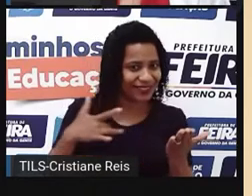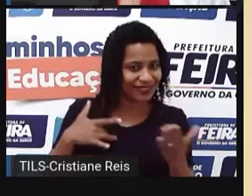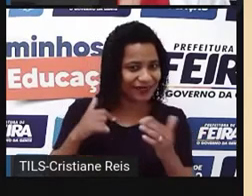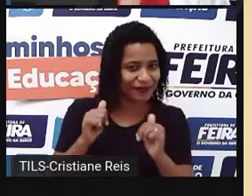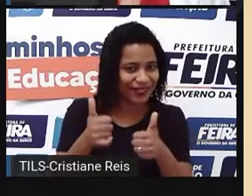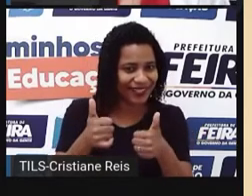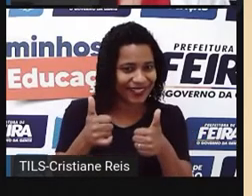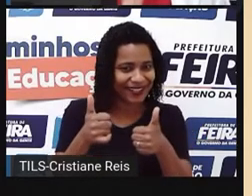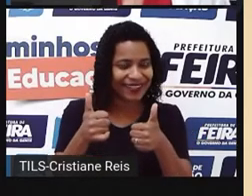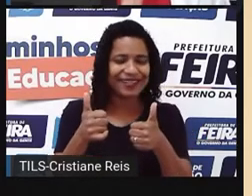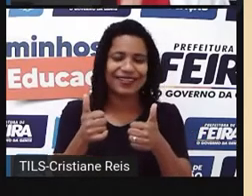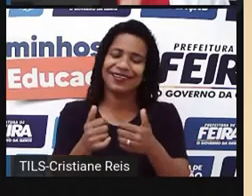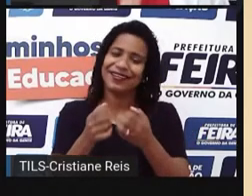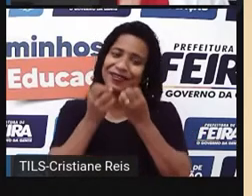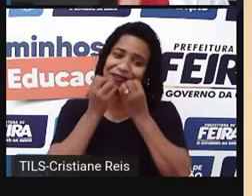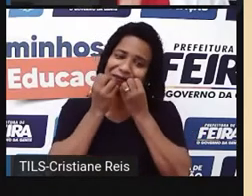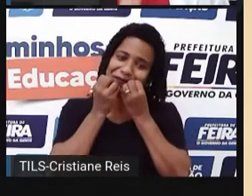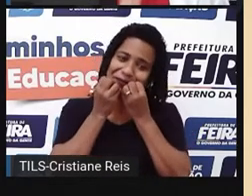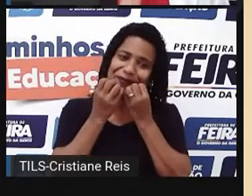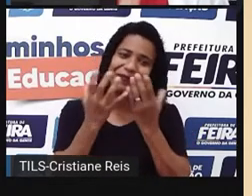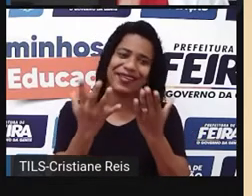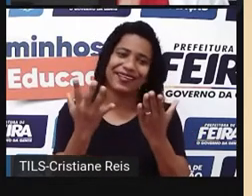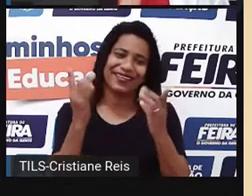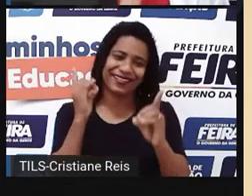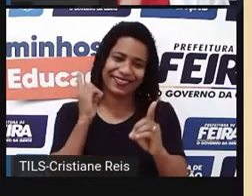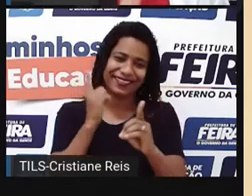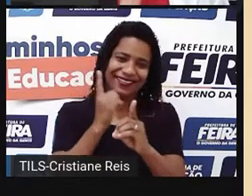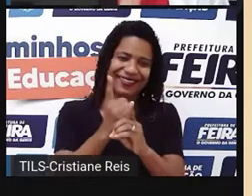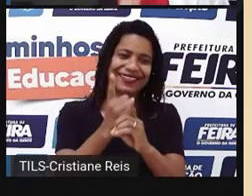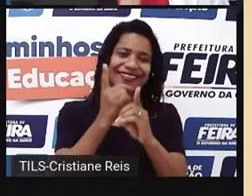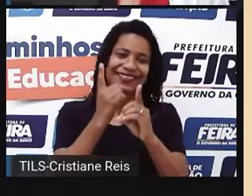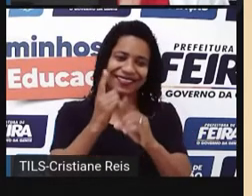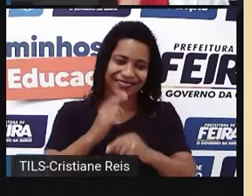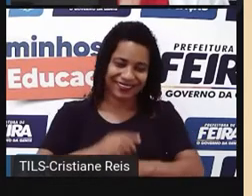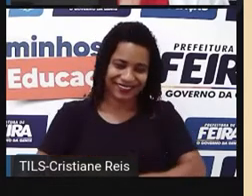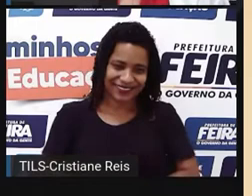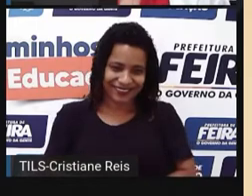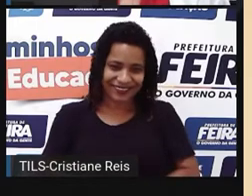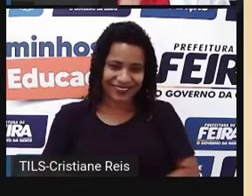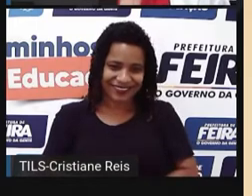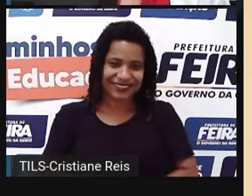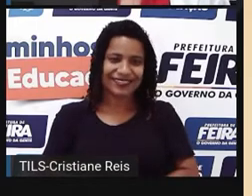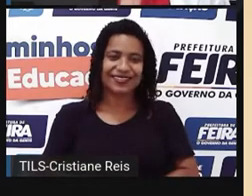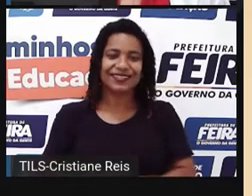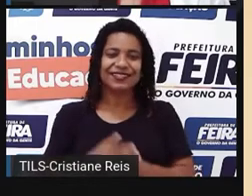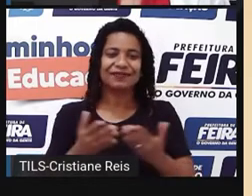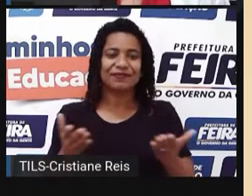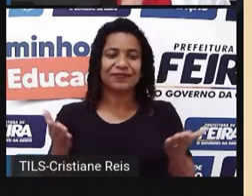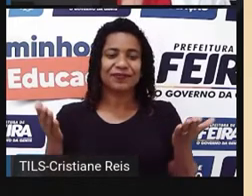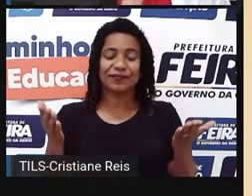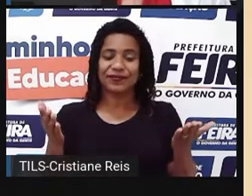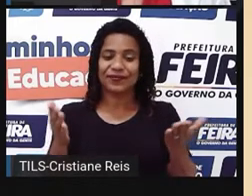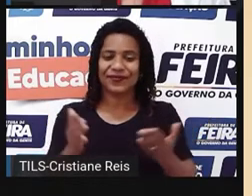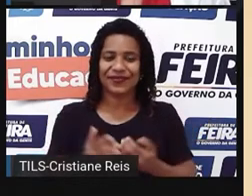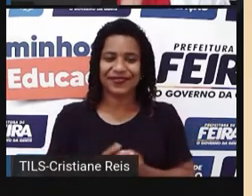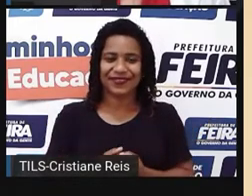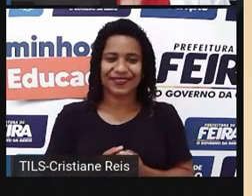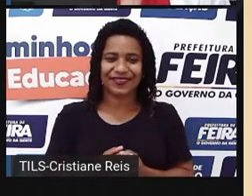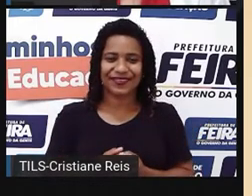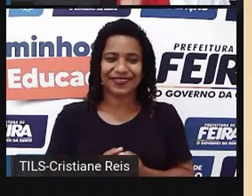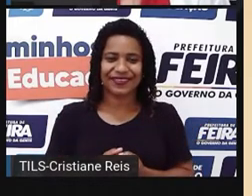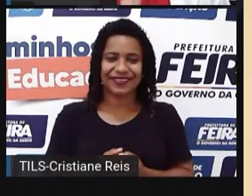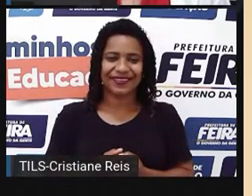Eu espero que vocês estejam muito bem. Bem-vindos à nossa aula